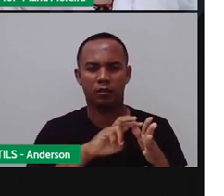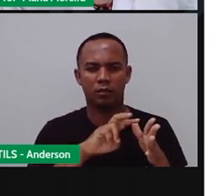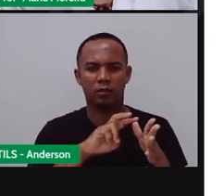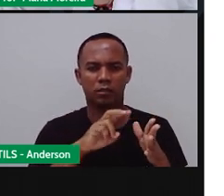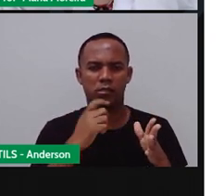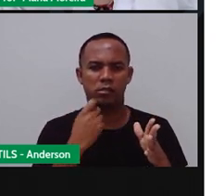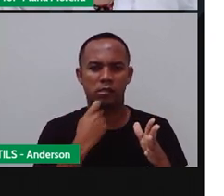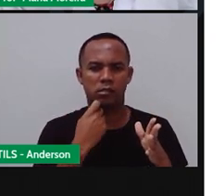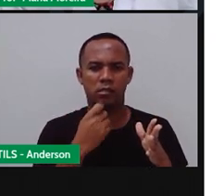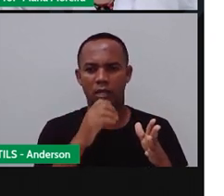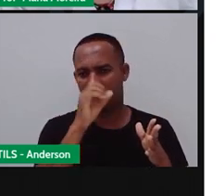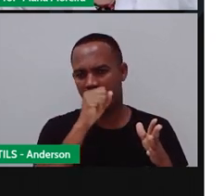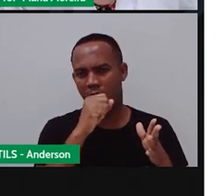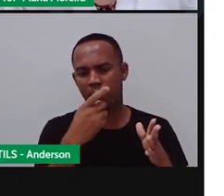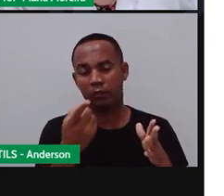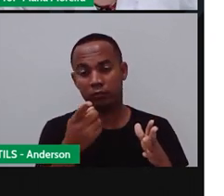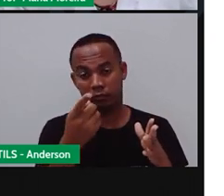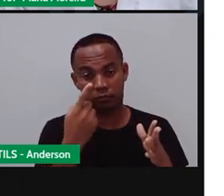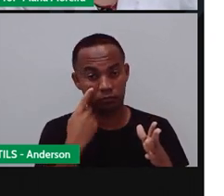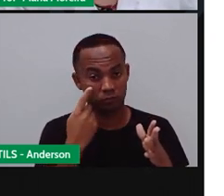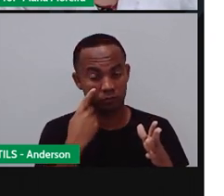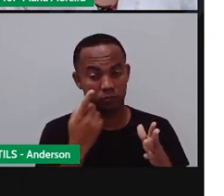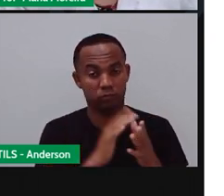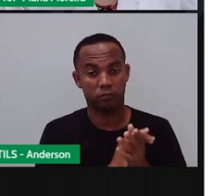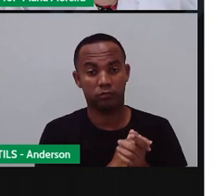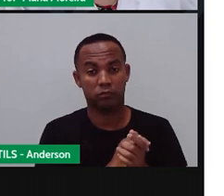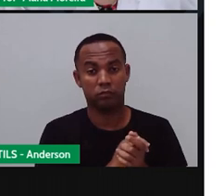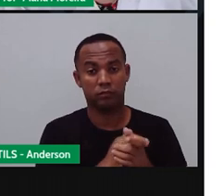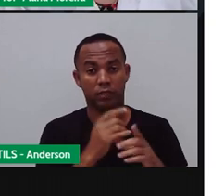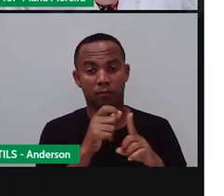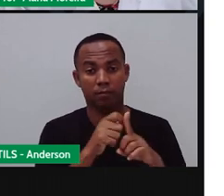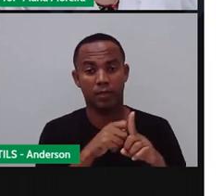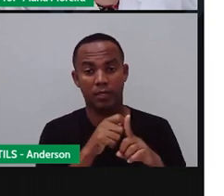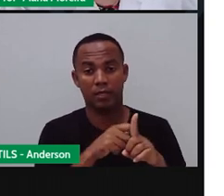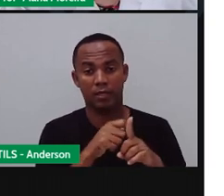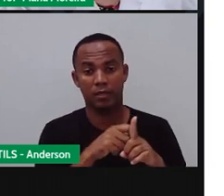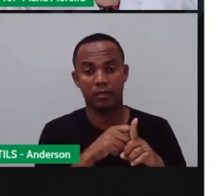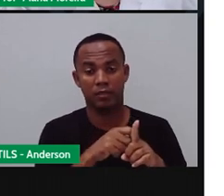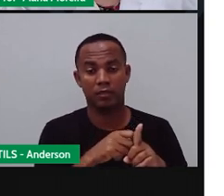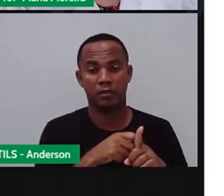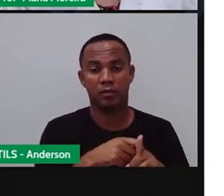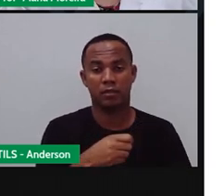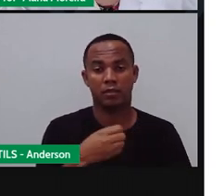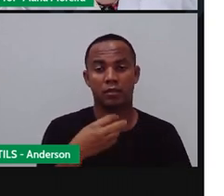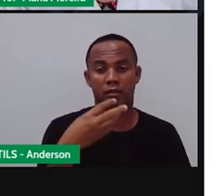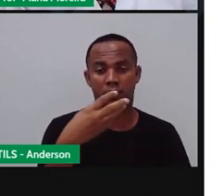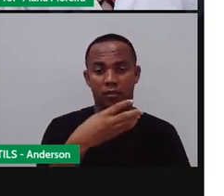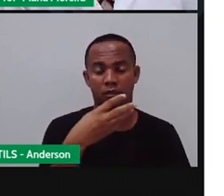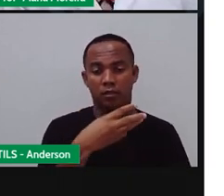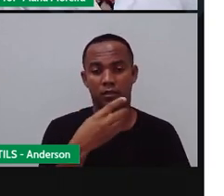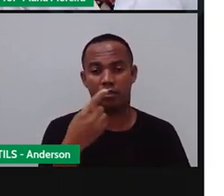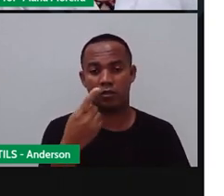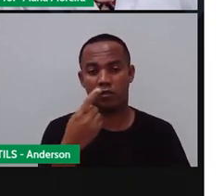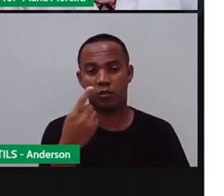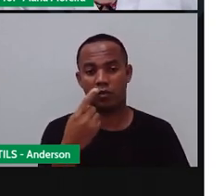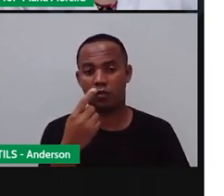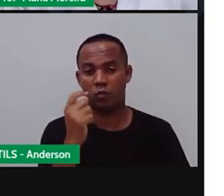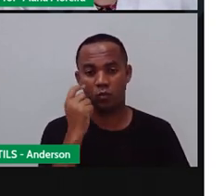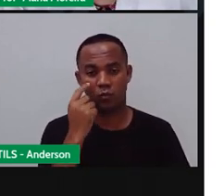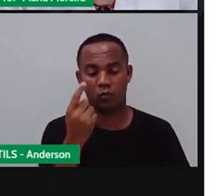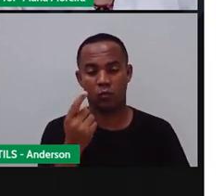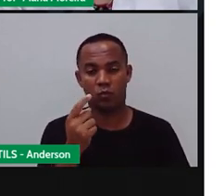sexta e sábado. E aqui, por ser janeiro, que é o mês do quê? De 31. Então, ó, ele está